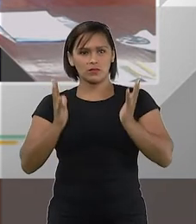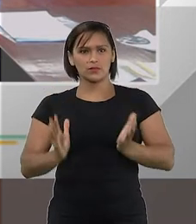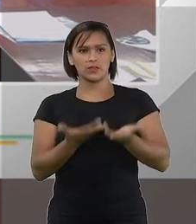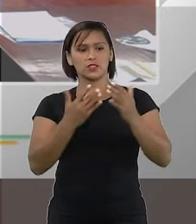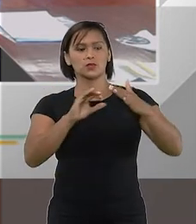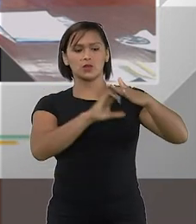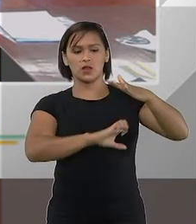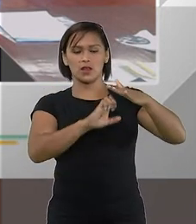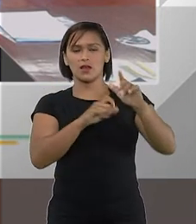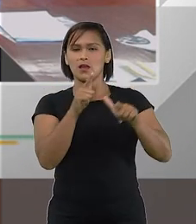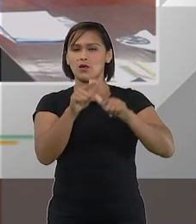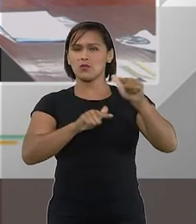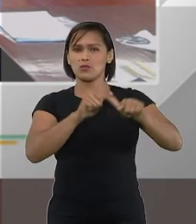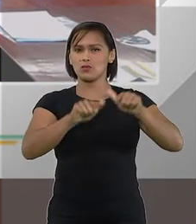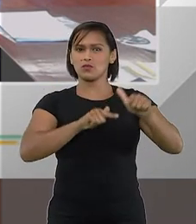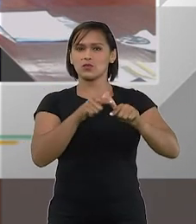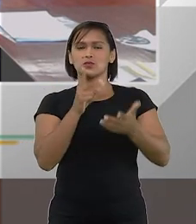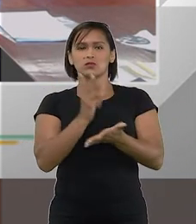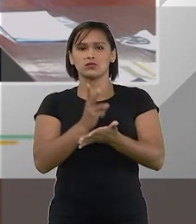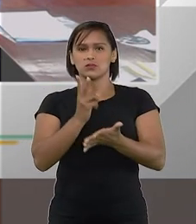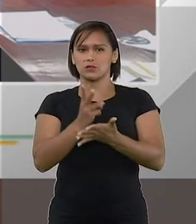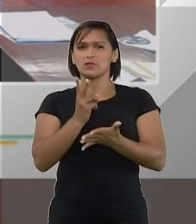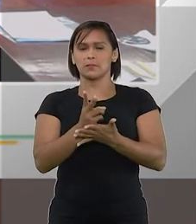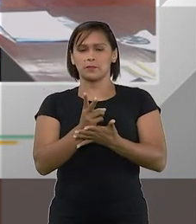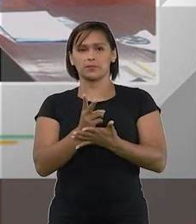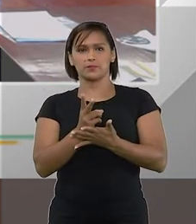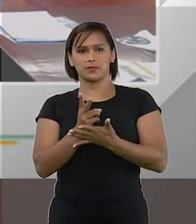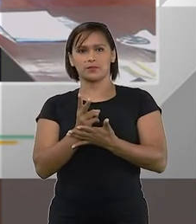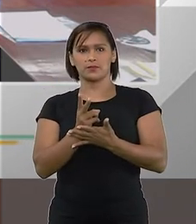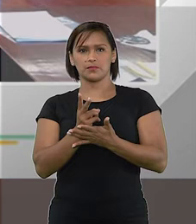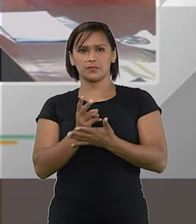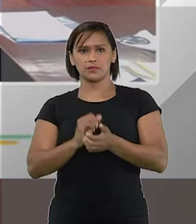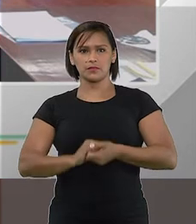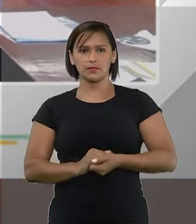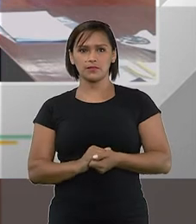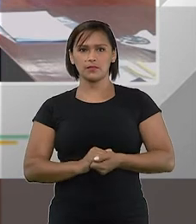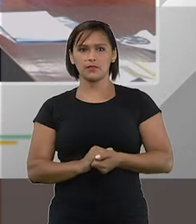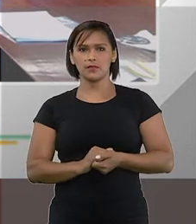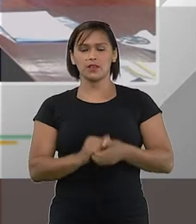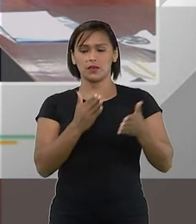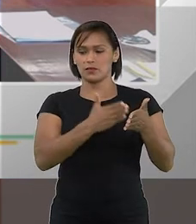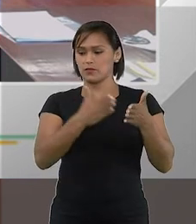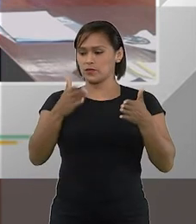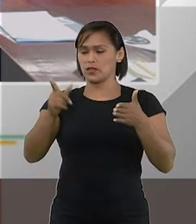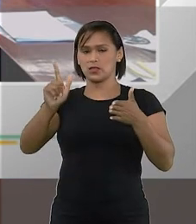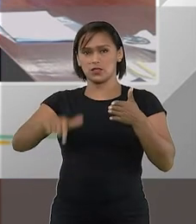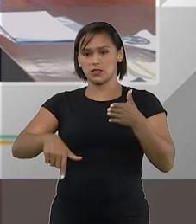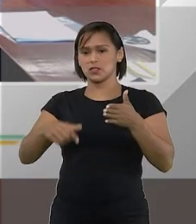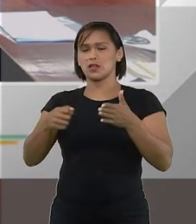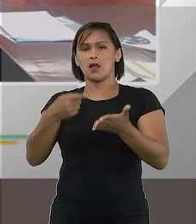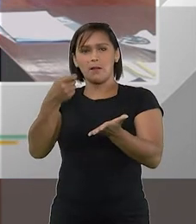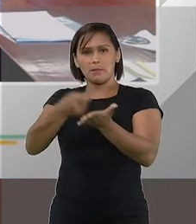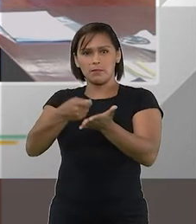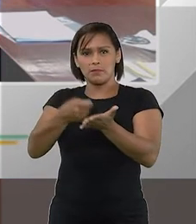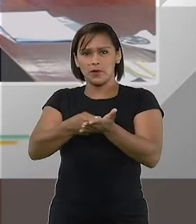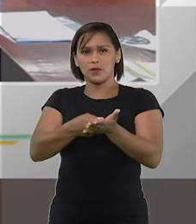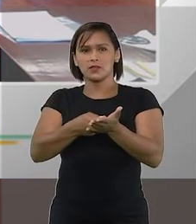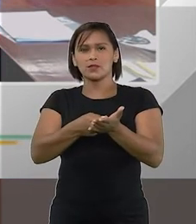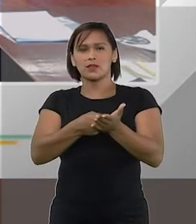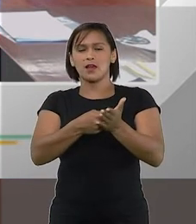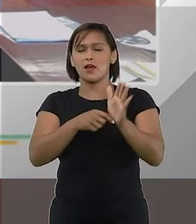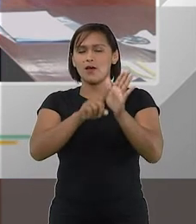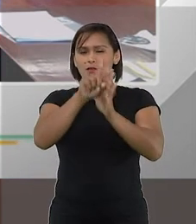a continuidade dos empreendimentos as pessoas fazem o seu jogo fazem a sua aposta